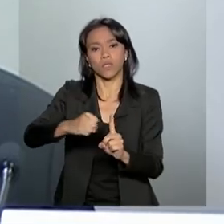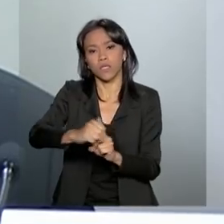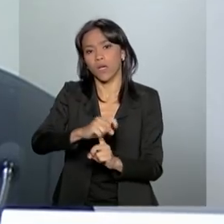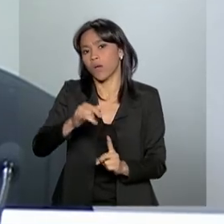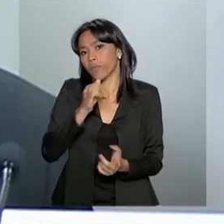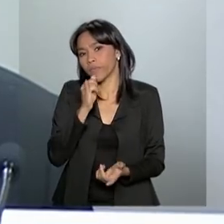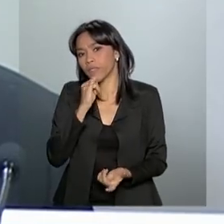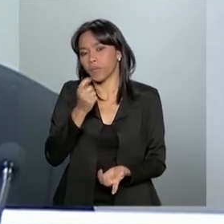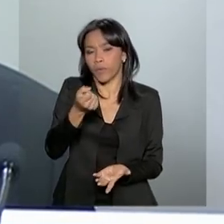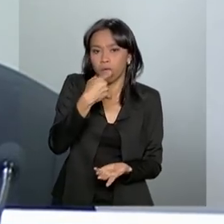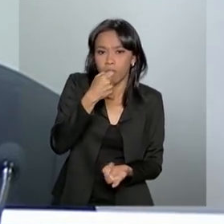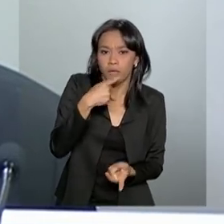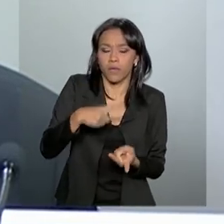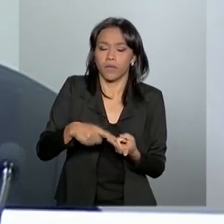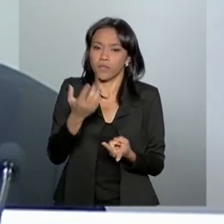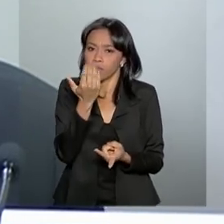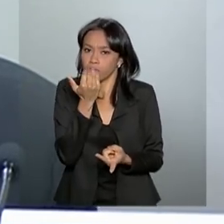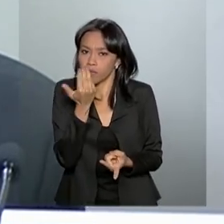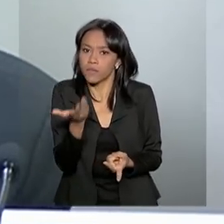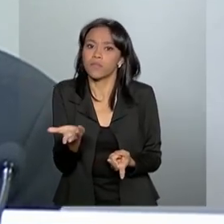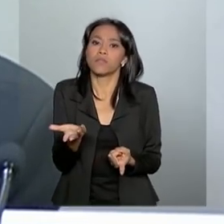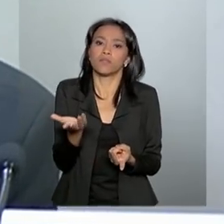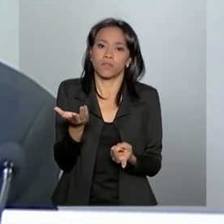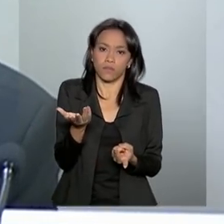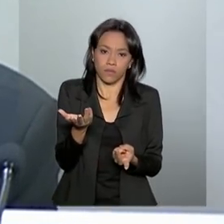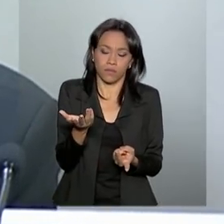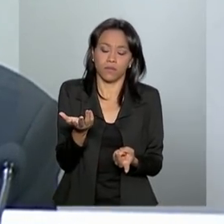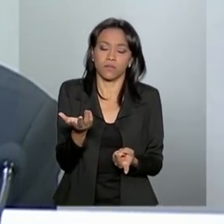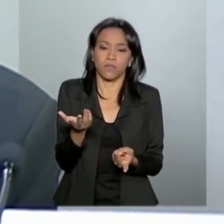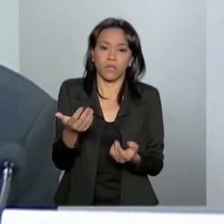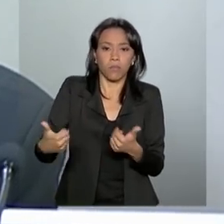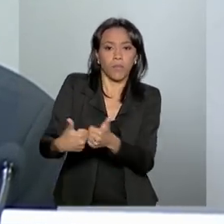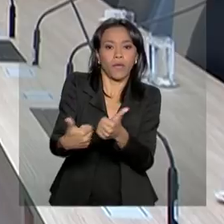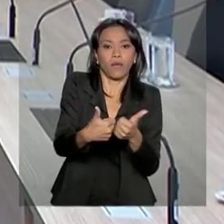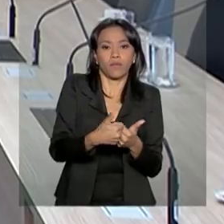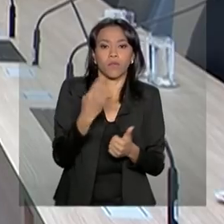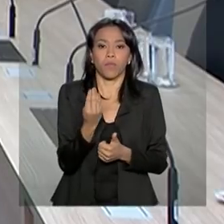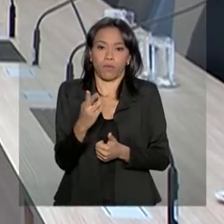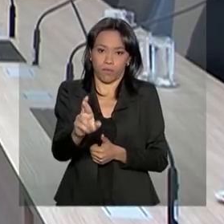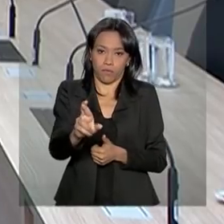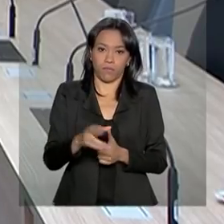alimentos e nas proximidades da rodovia.